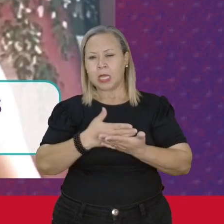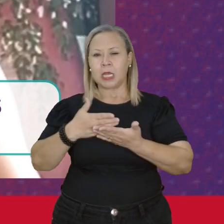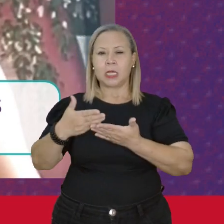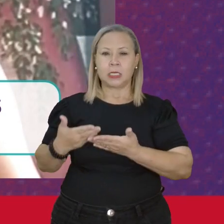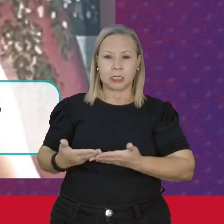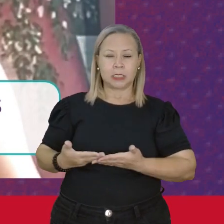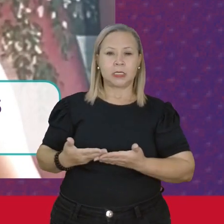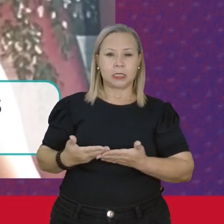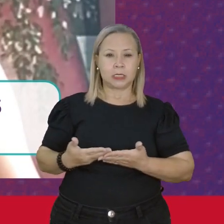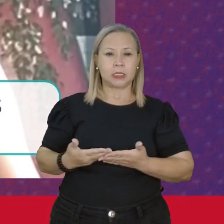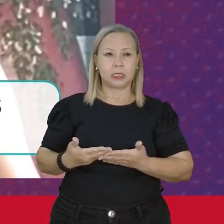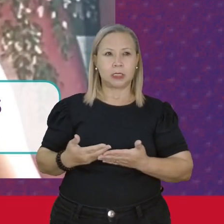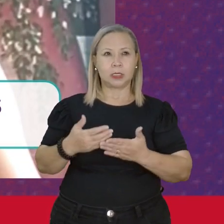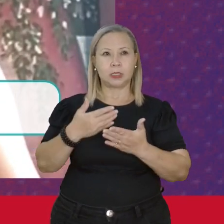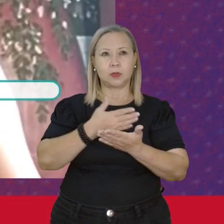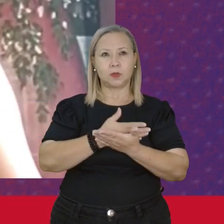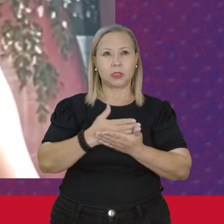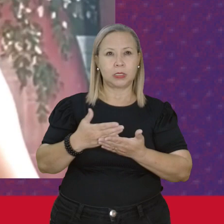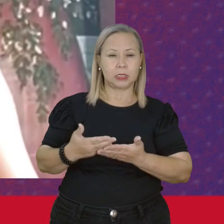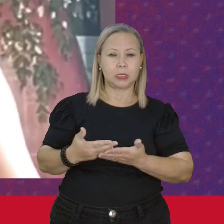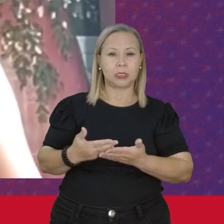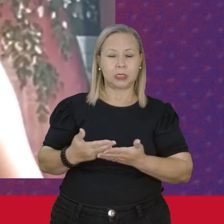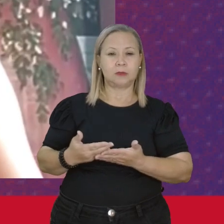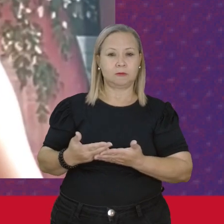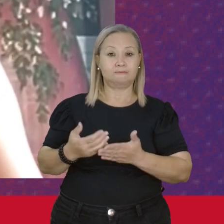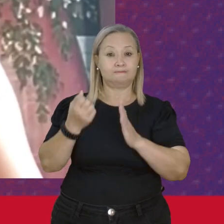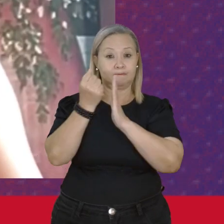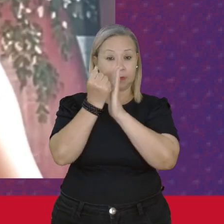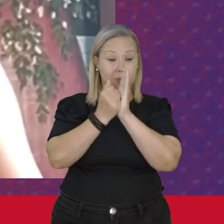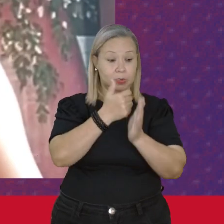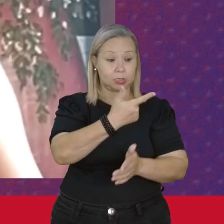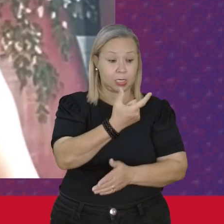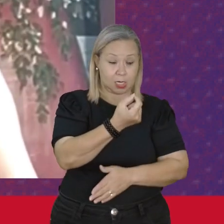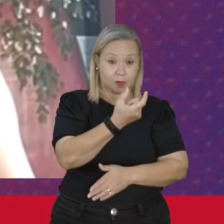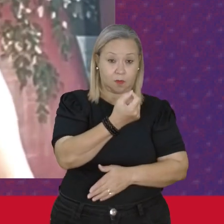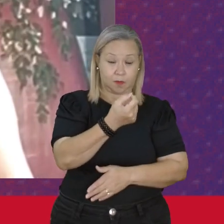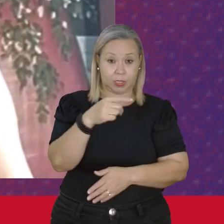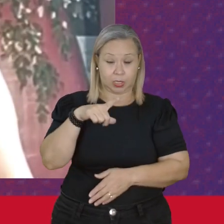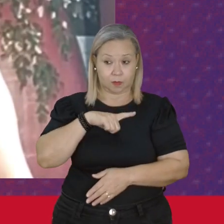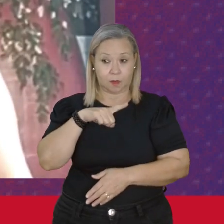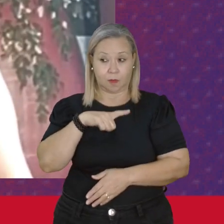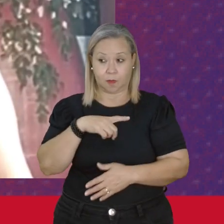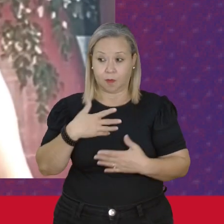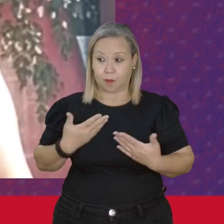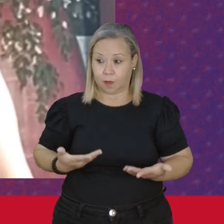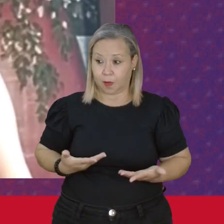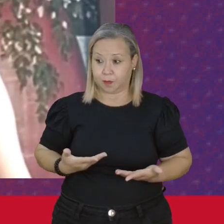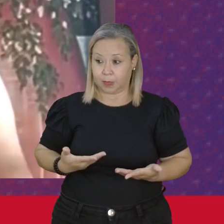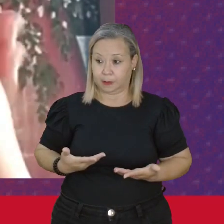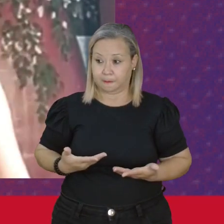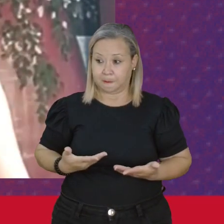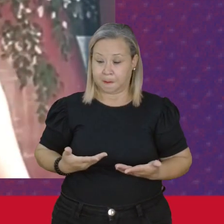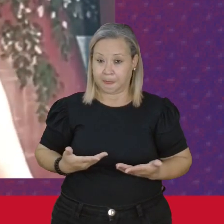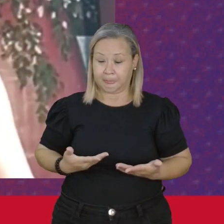No início Do século De 20 Nós vamos ter A